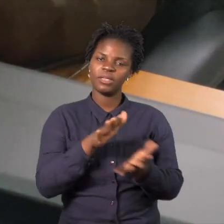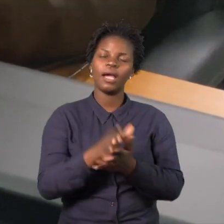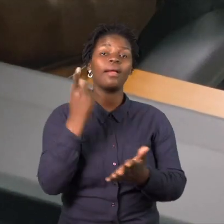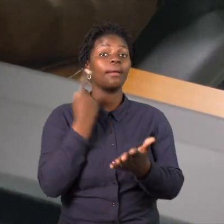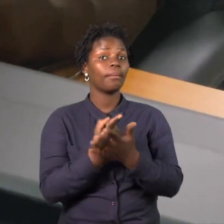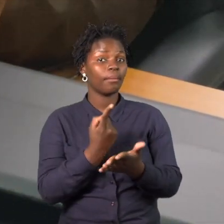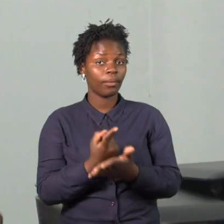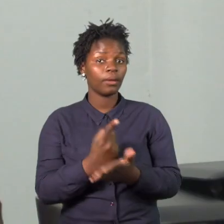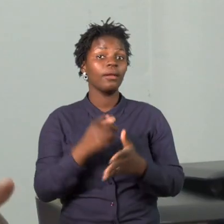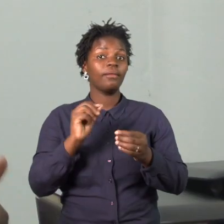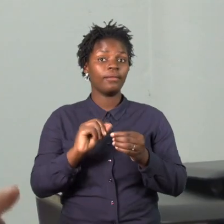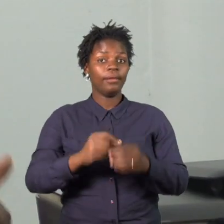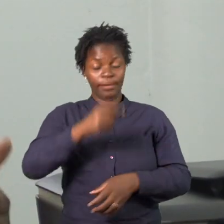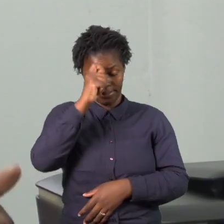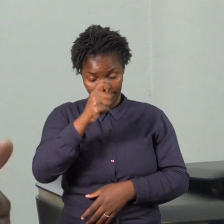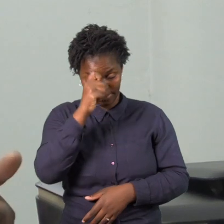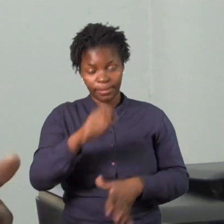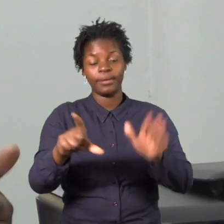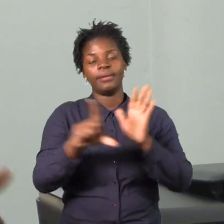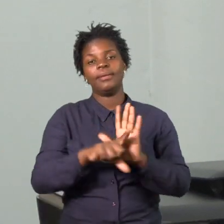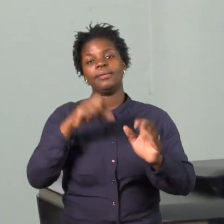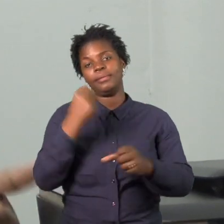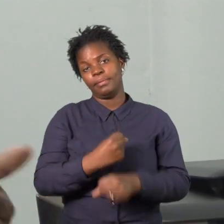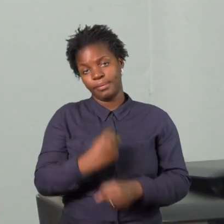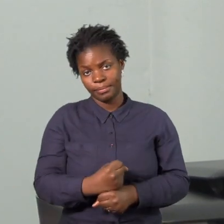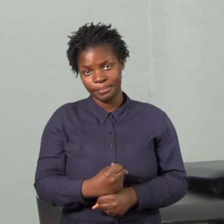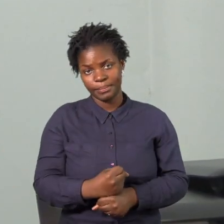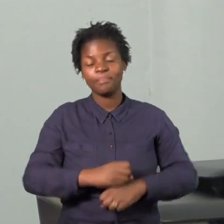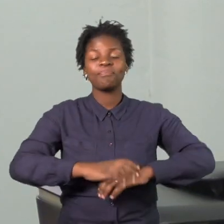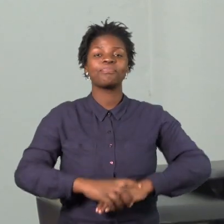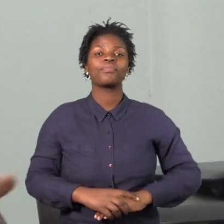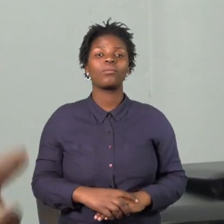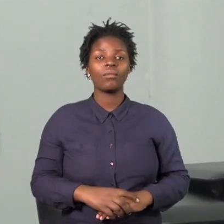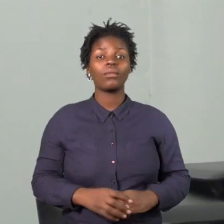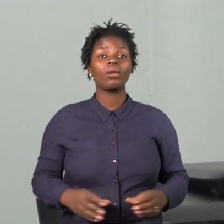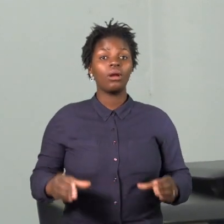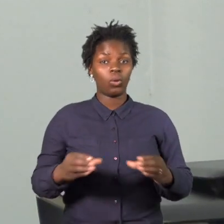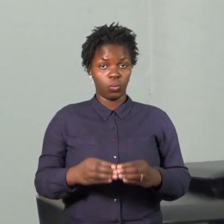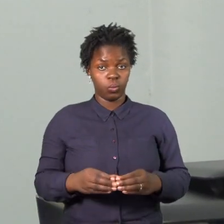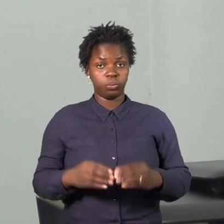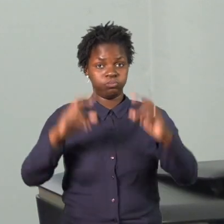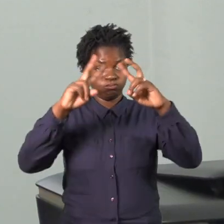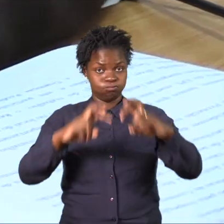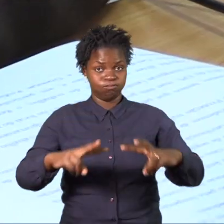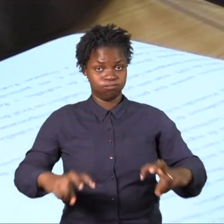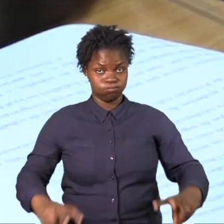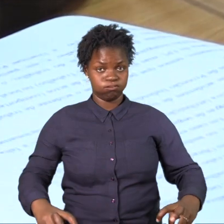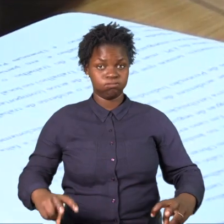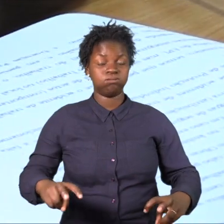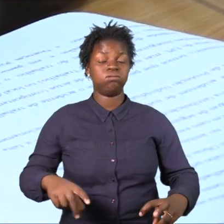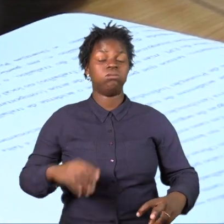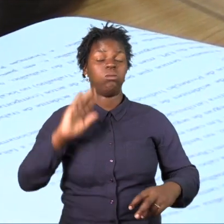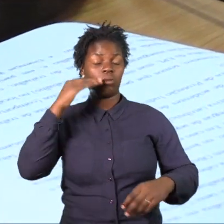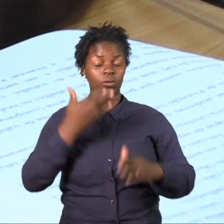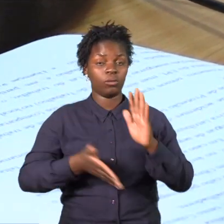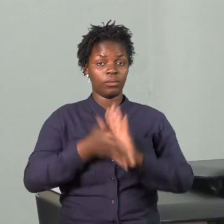verificamos que não há condição nenhuma para a paralelação de atividades, aí recorremos à suspensão de atividades até que todas as condições estejam criadas.